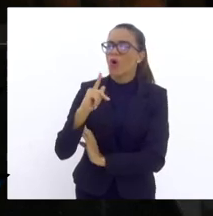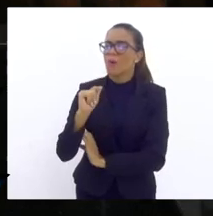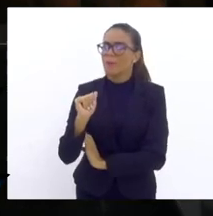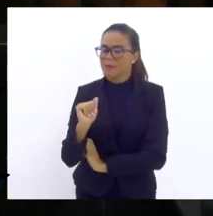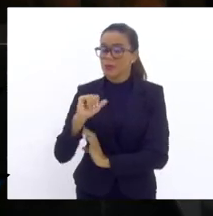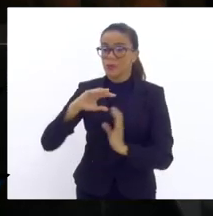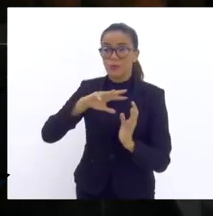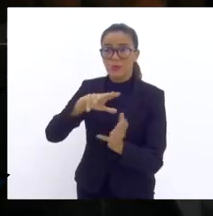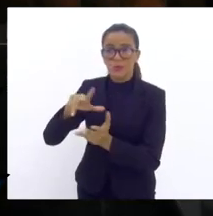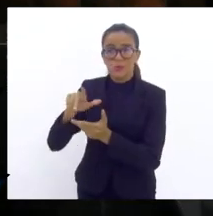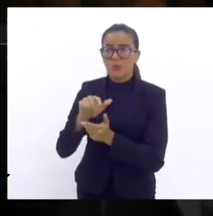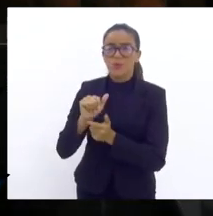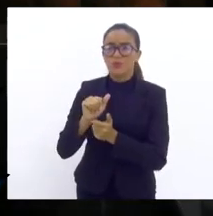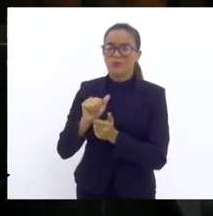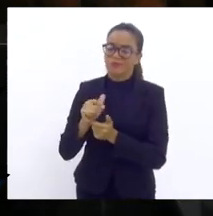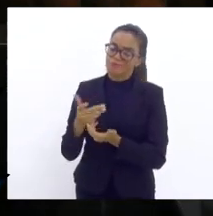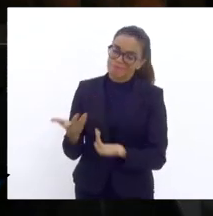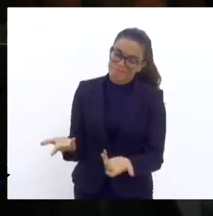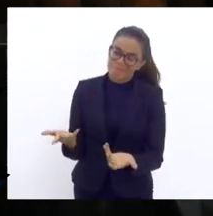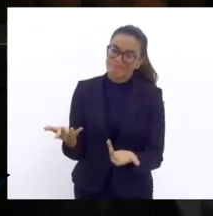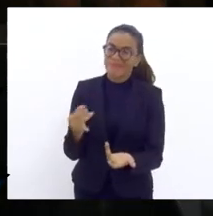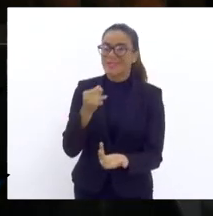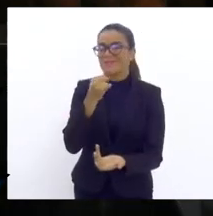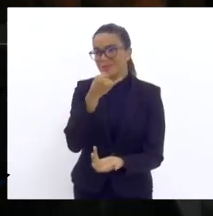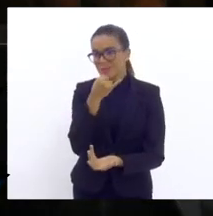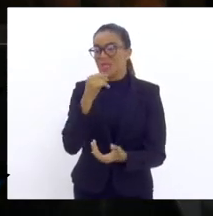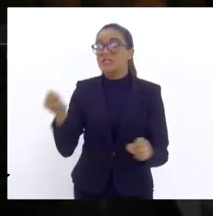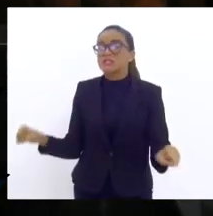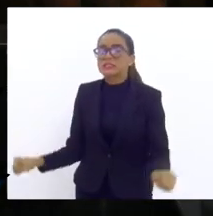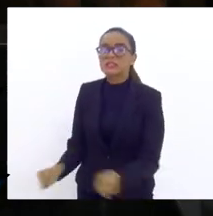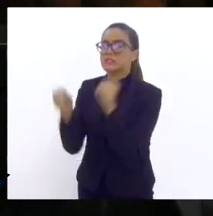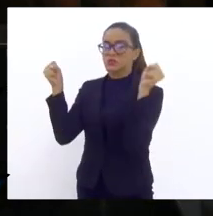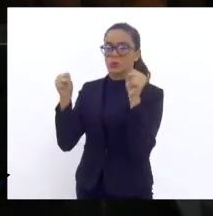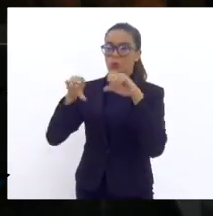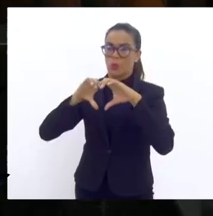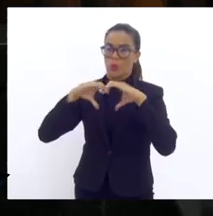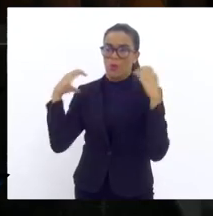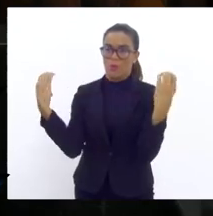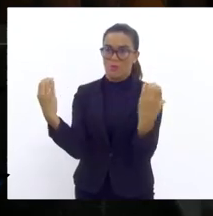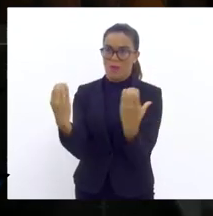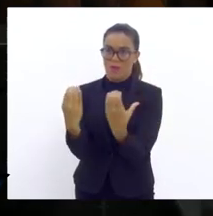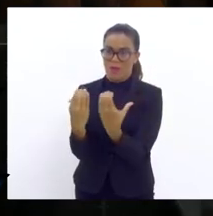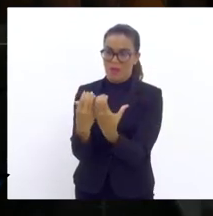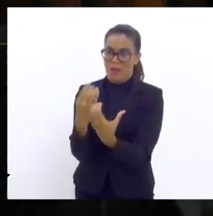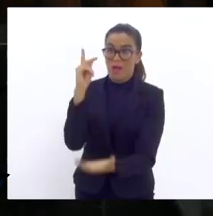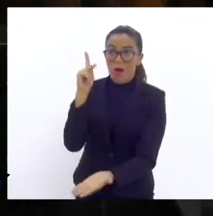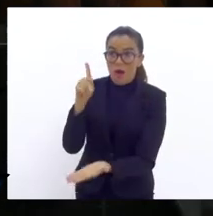destruiu o Maracanã tradicional, acabou com a Gerald